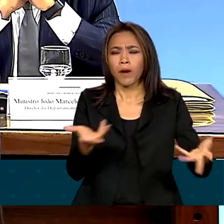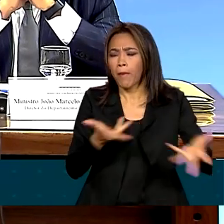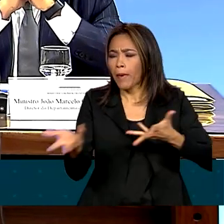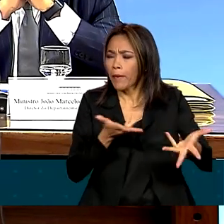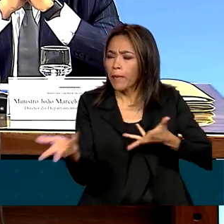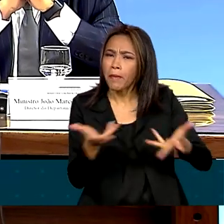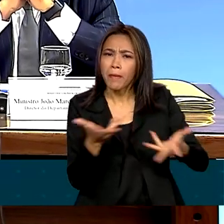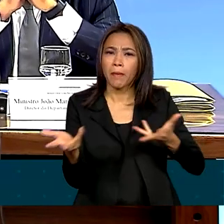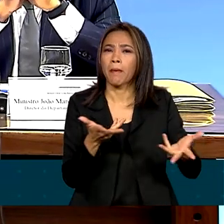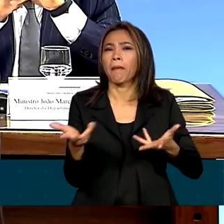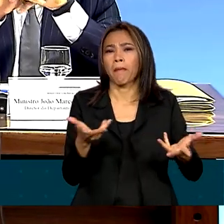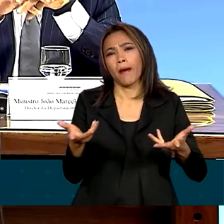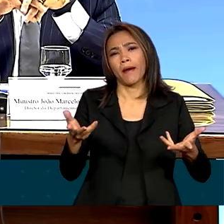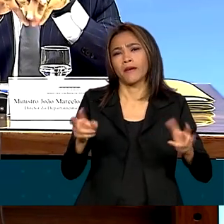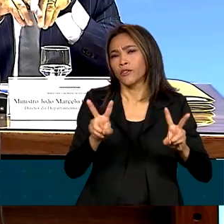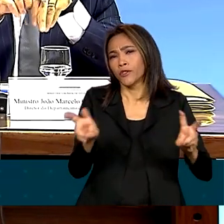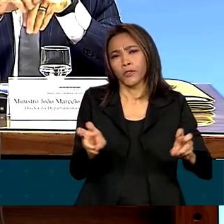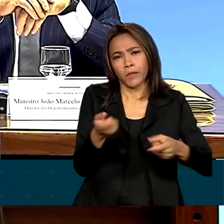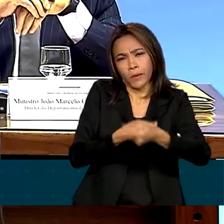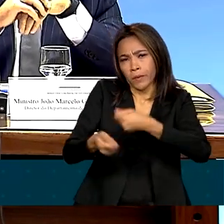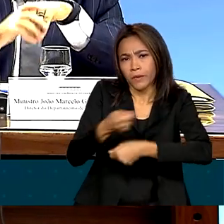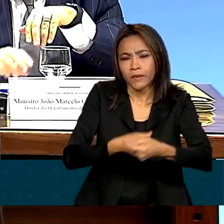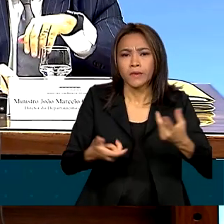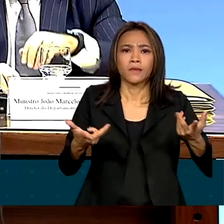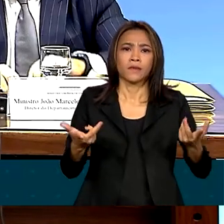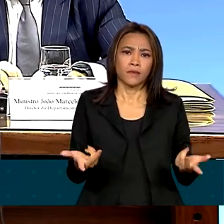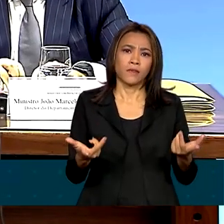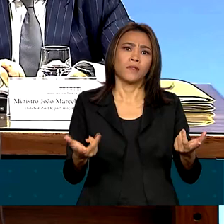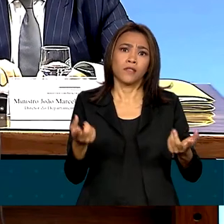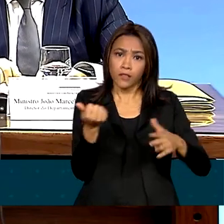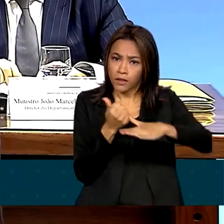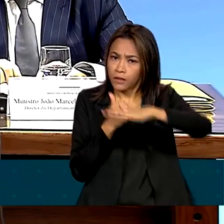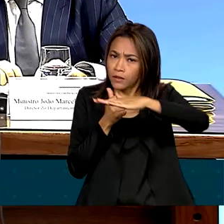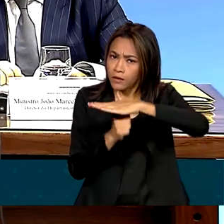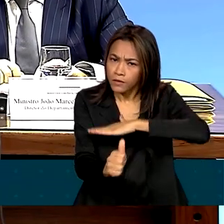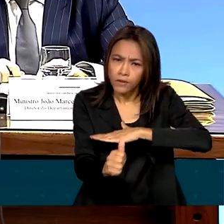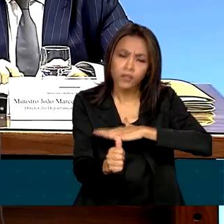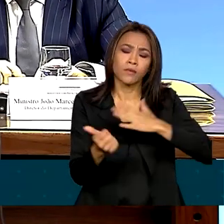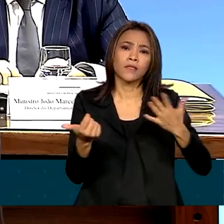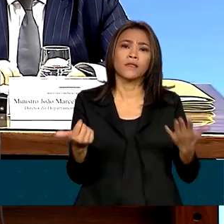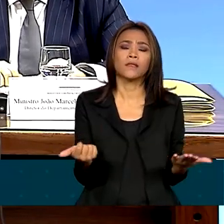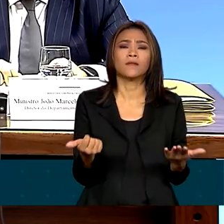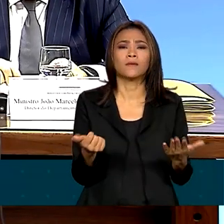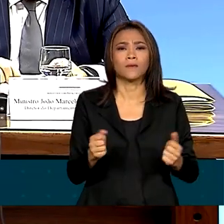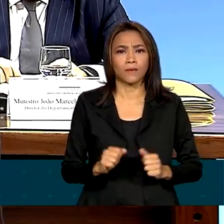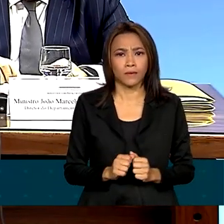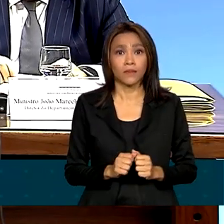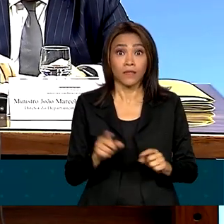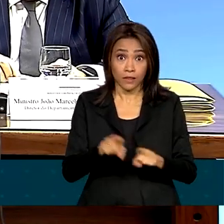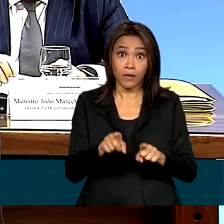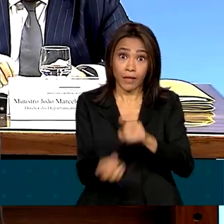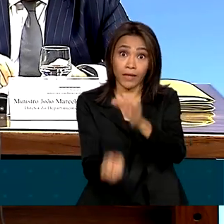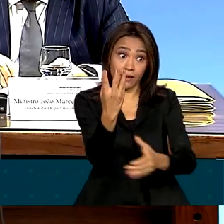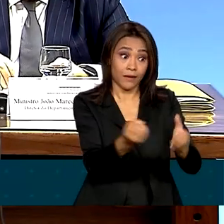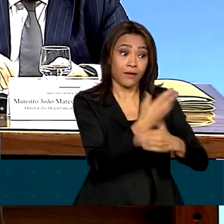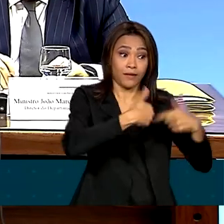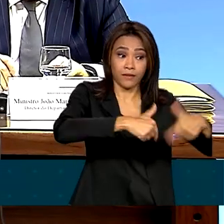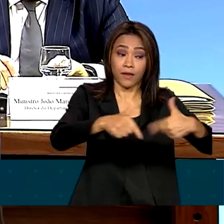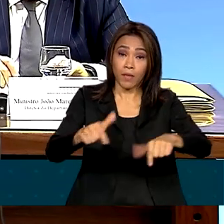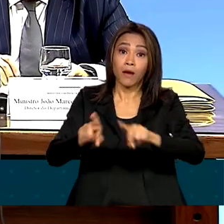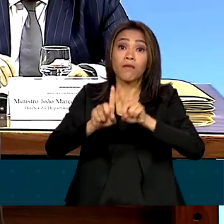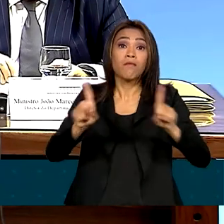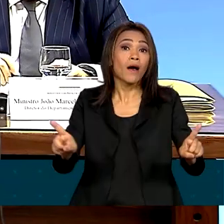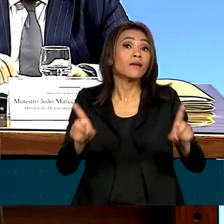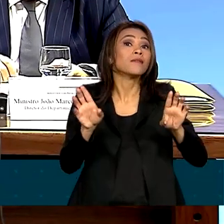das relações econômicas, investimentos e geração de empregos, mas também para